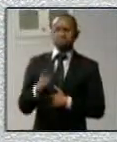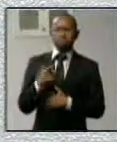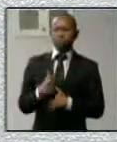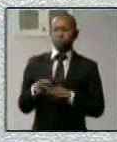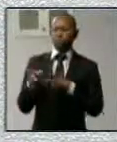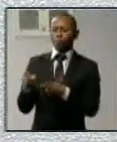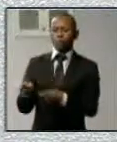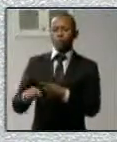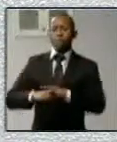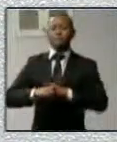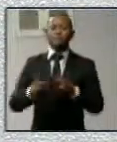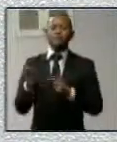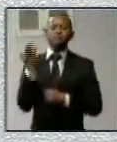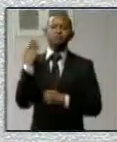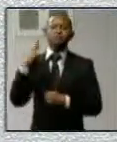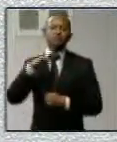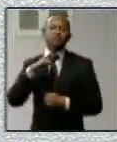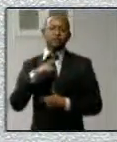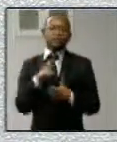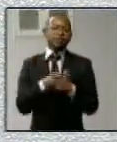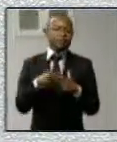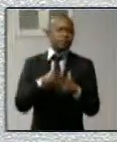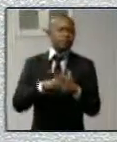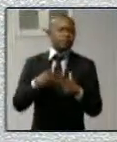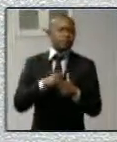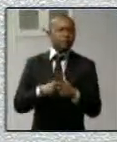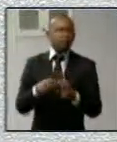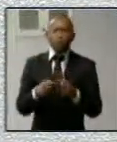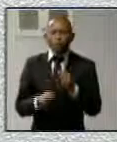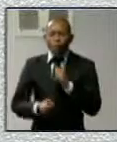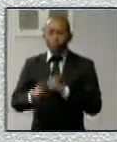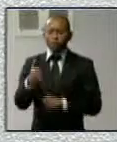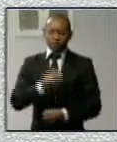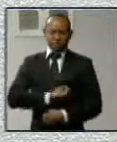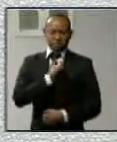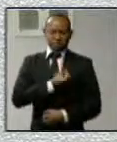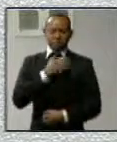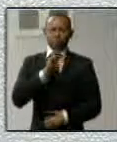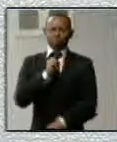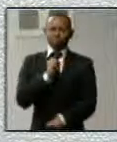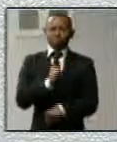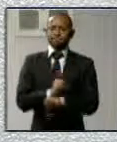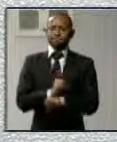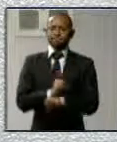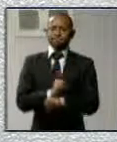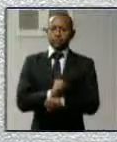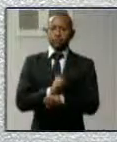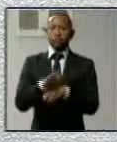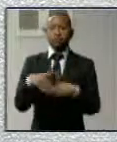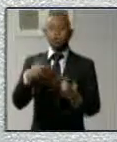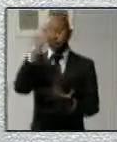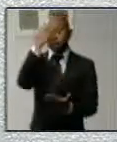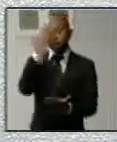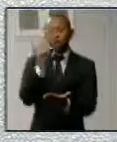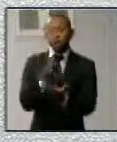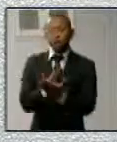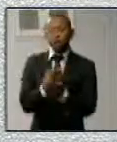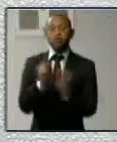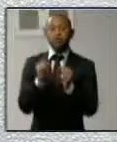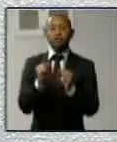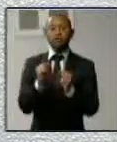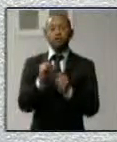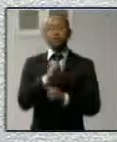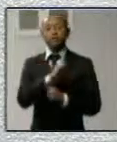tive problemas que quase inviabilizaram a minha vida. Então, eu acredito que, se um